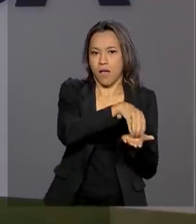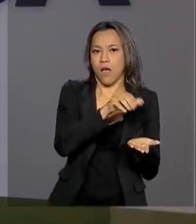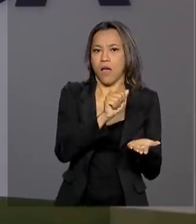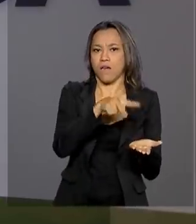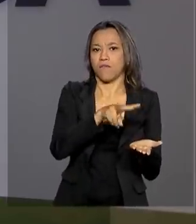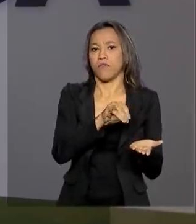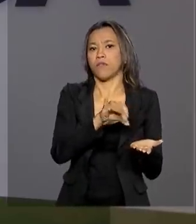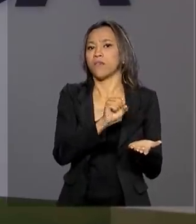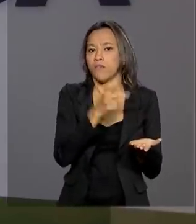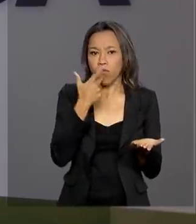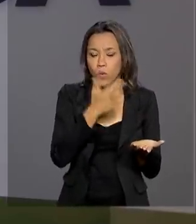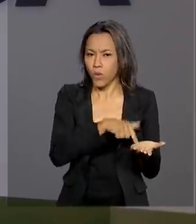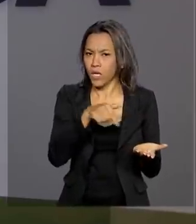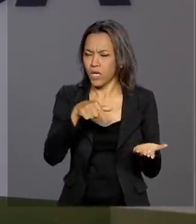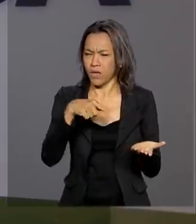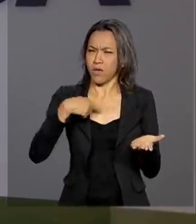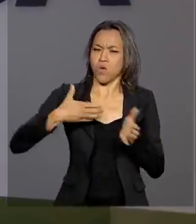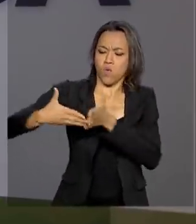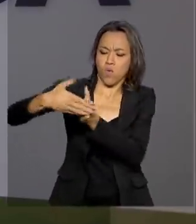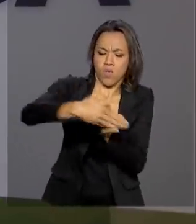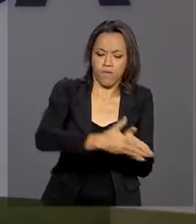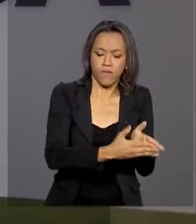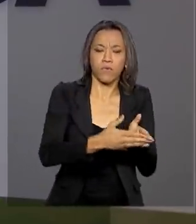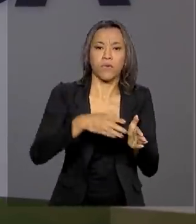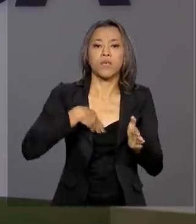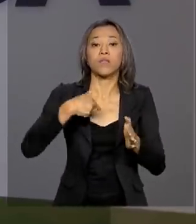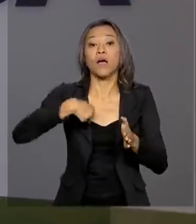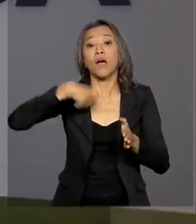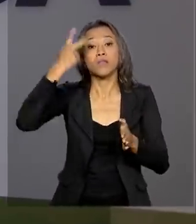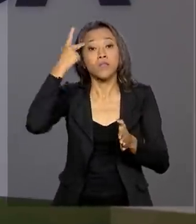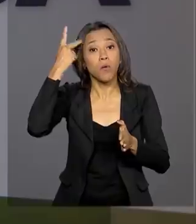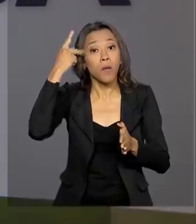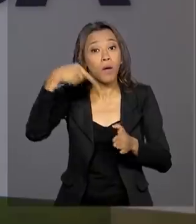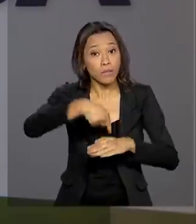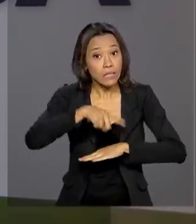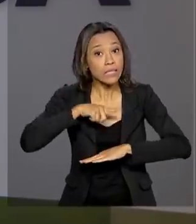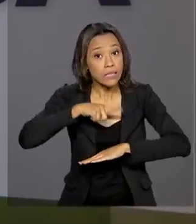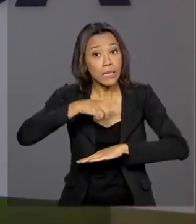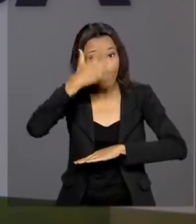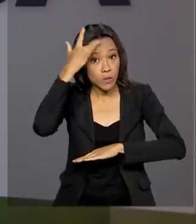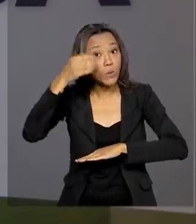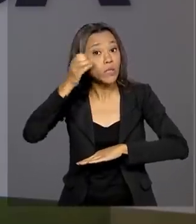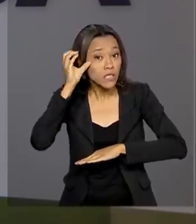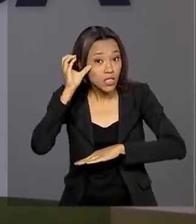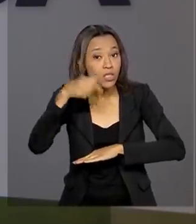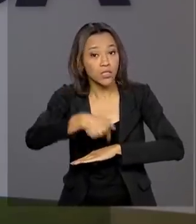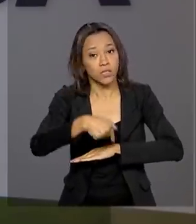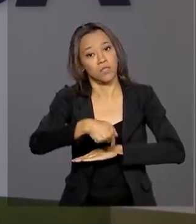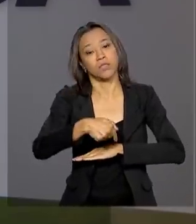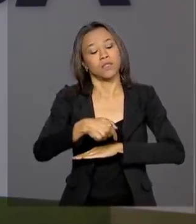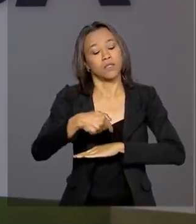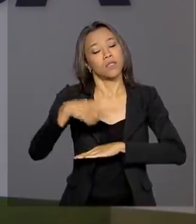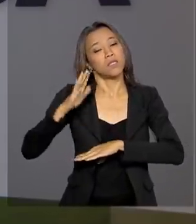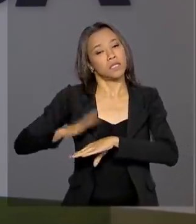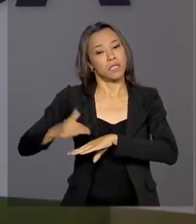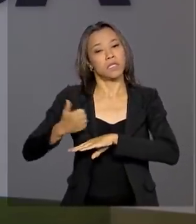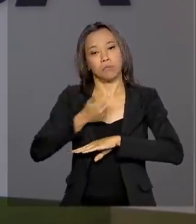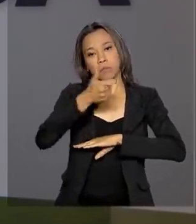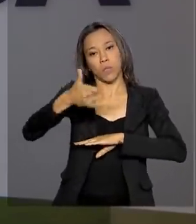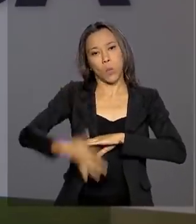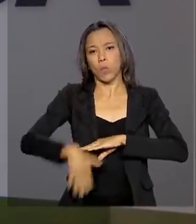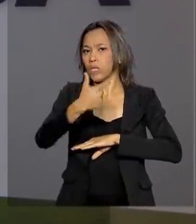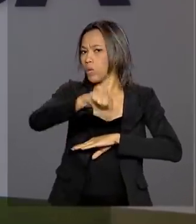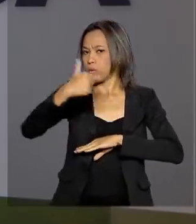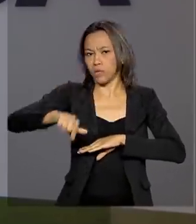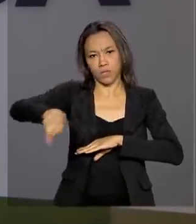de Singapura que está atracado no porto de Santos e contém tripulantes chineses. De acordo com a agência, não há